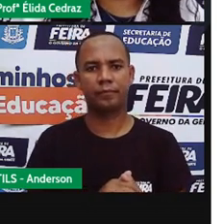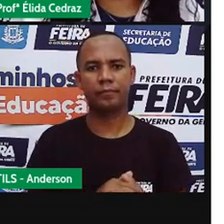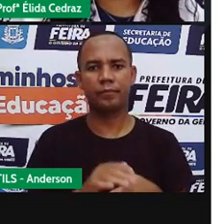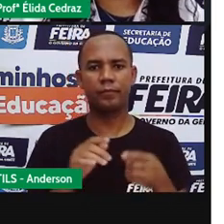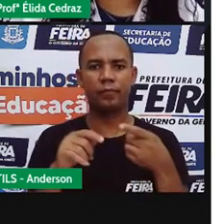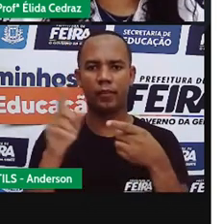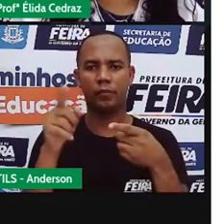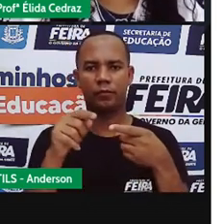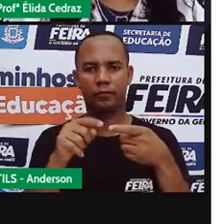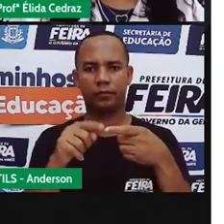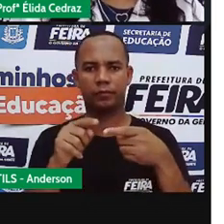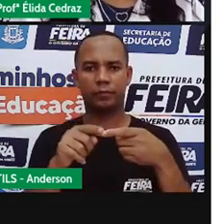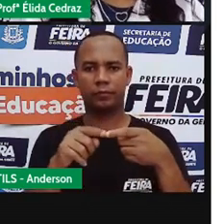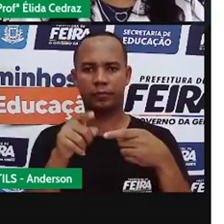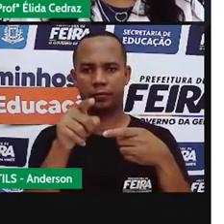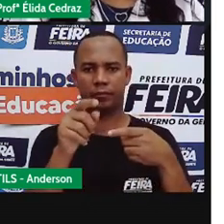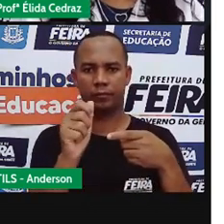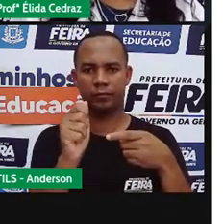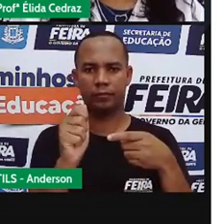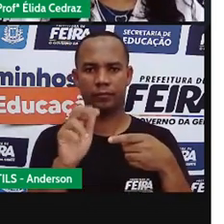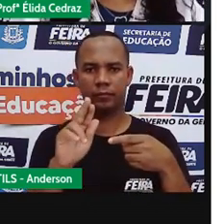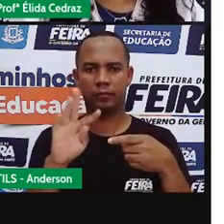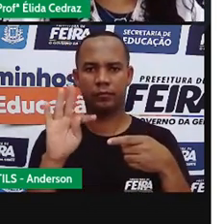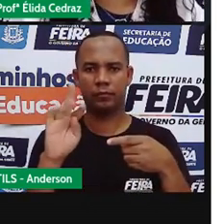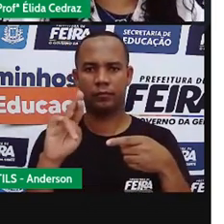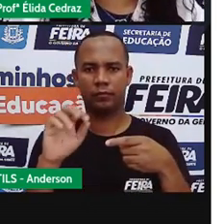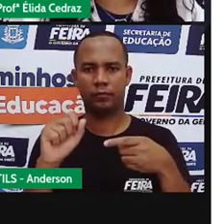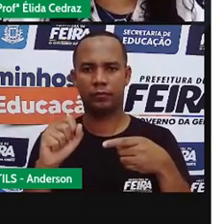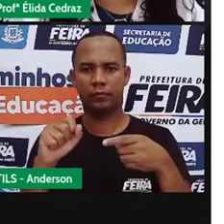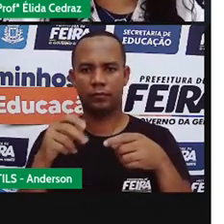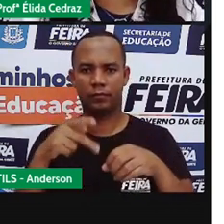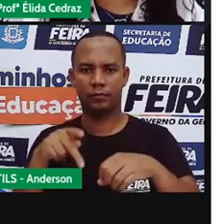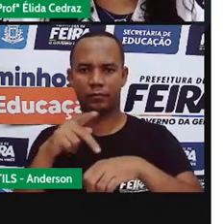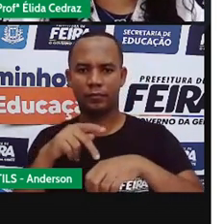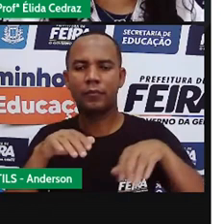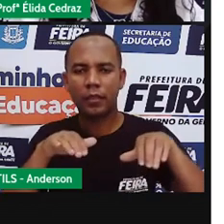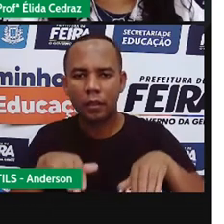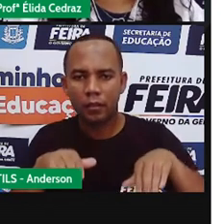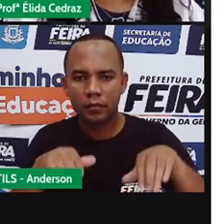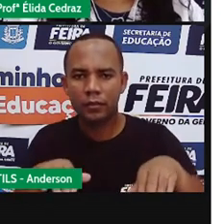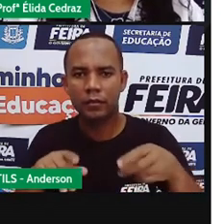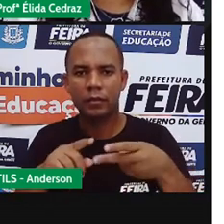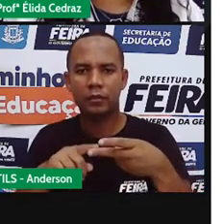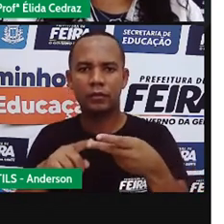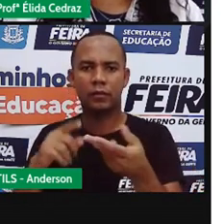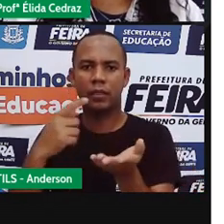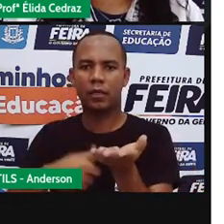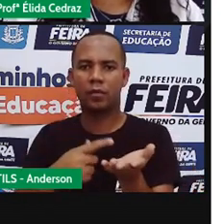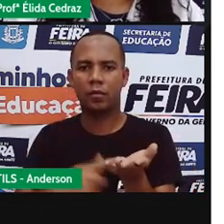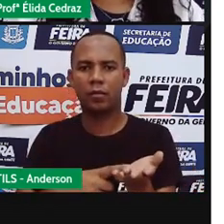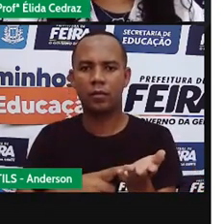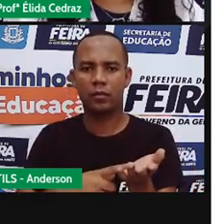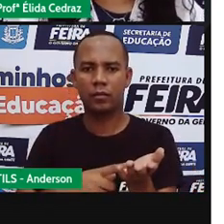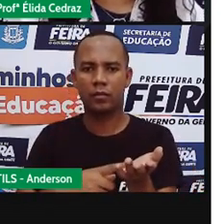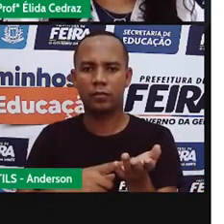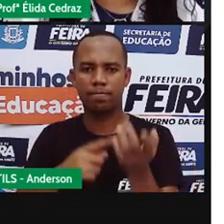Austrália, acordo, enfrenta, cobra,